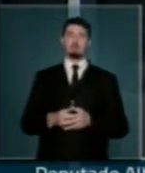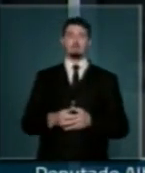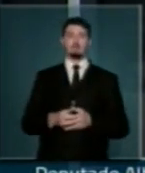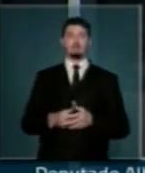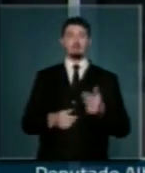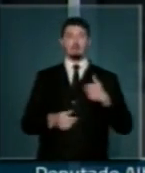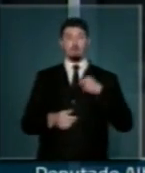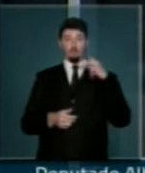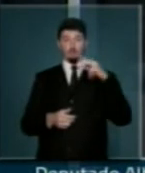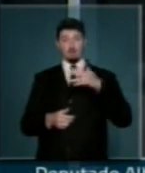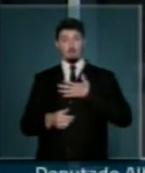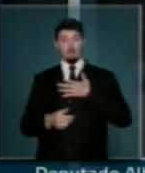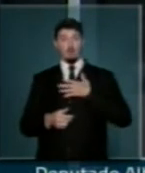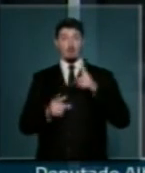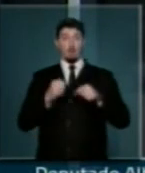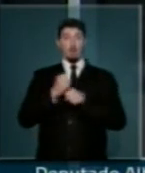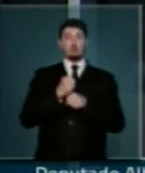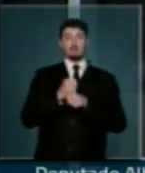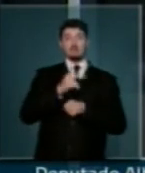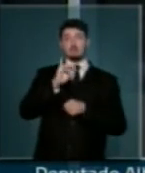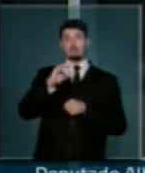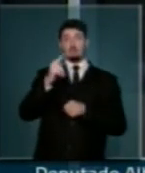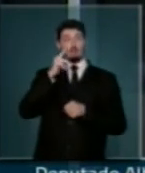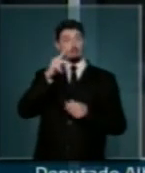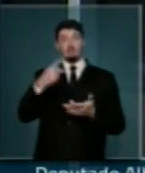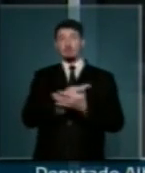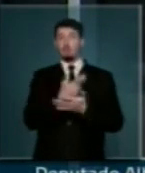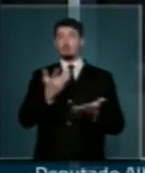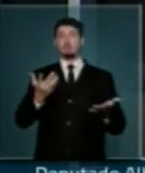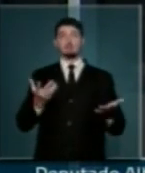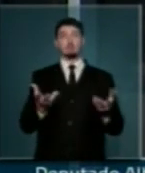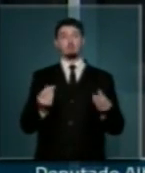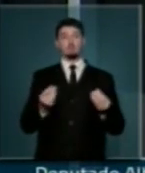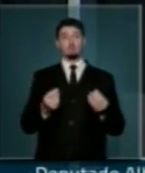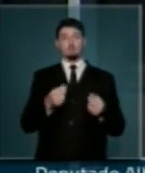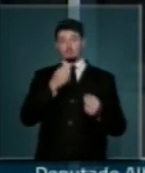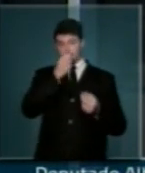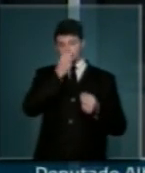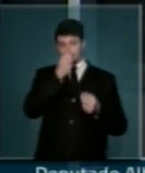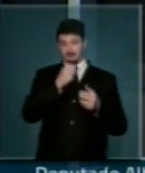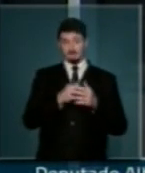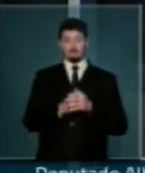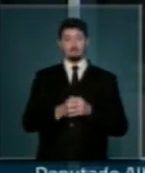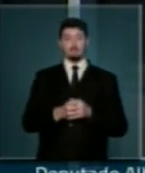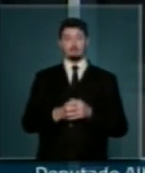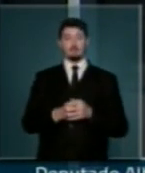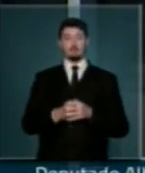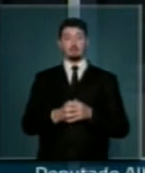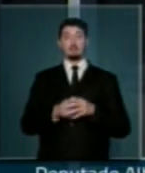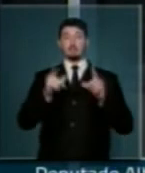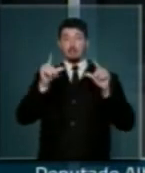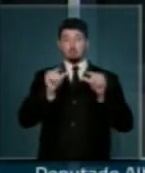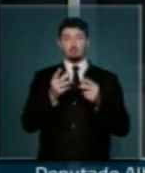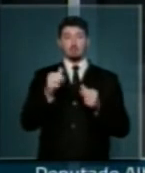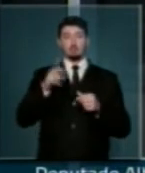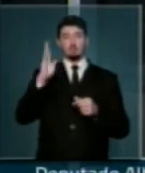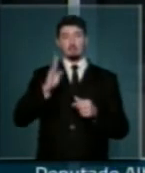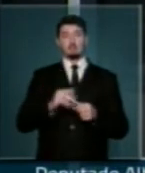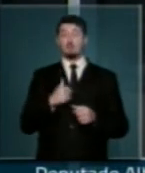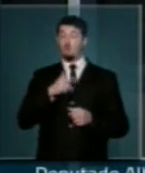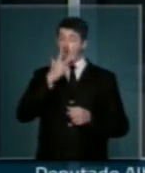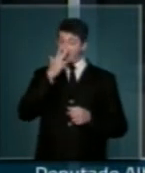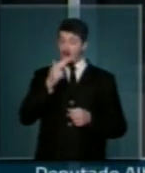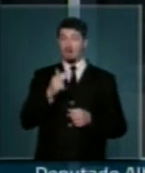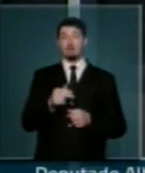meu setor da construção civil isso tem acontecido direto. E não há dúvida que a gente está reduzindo o nosso trabalho no Brasil. Eu